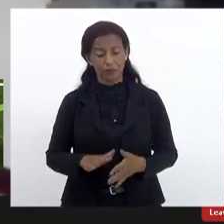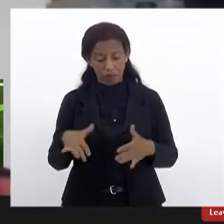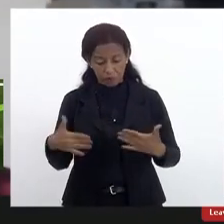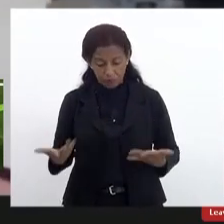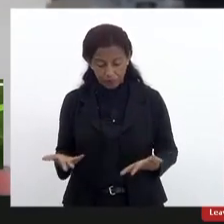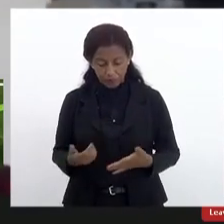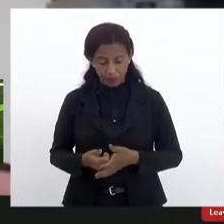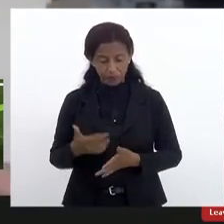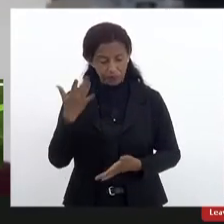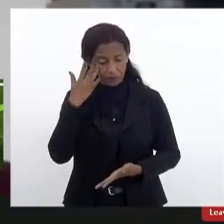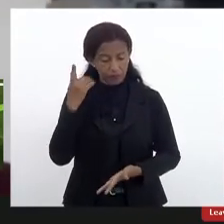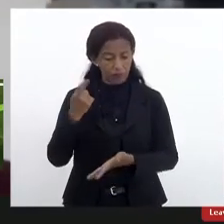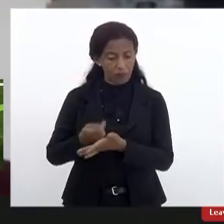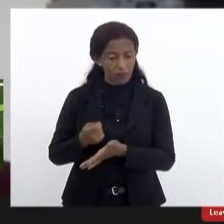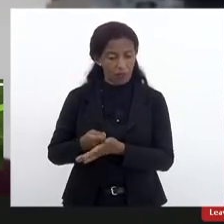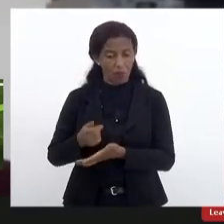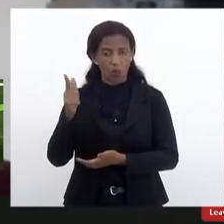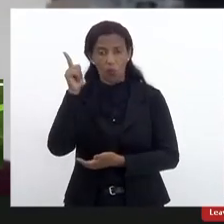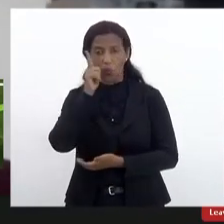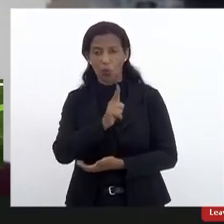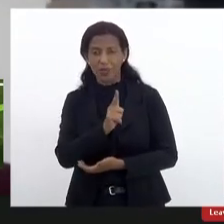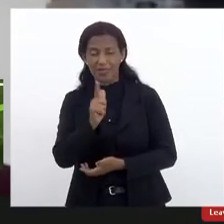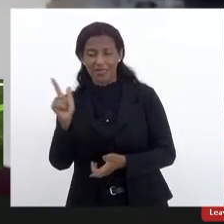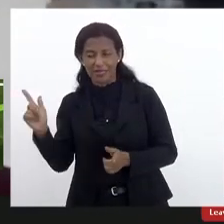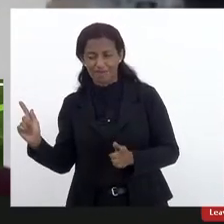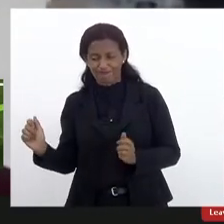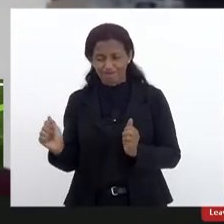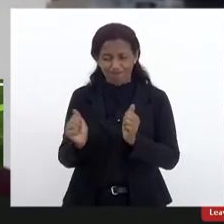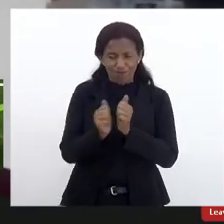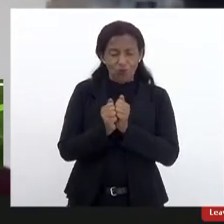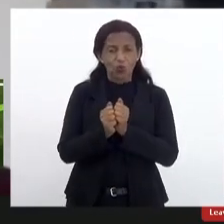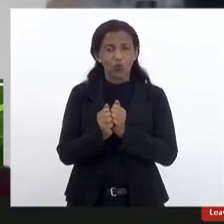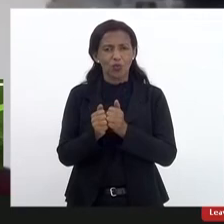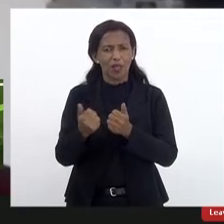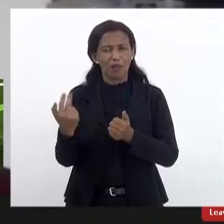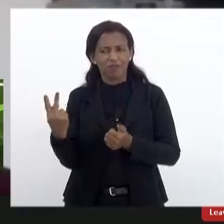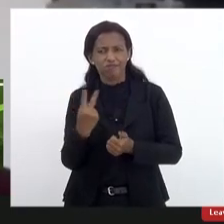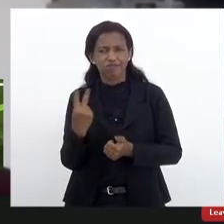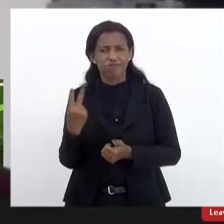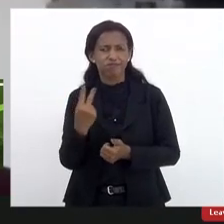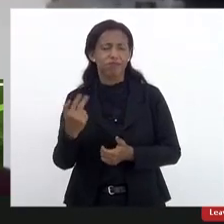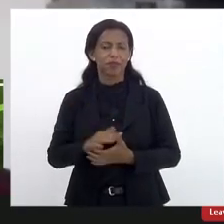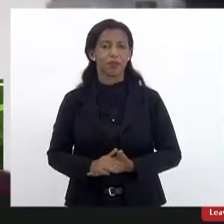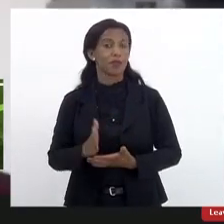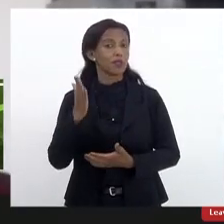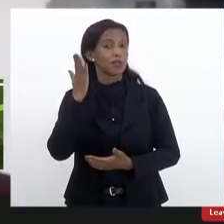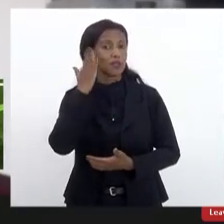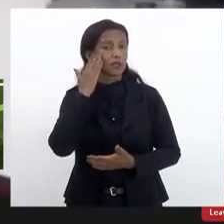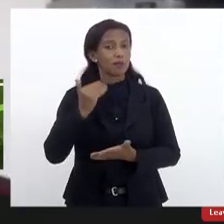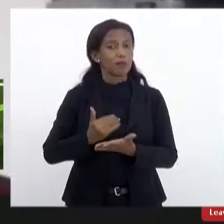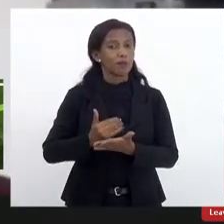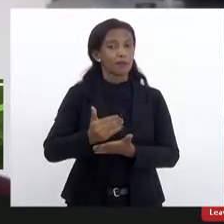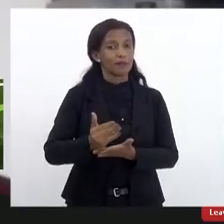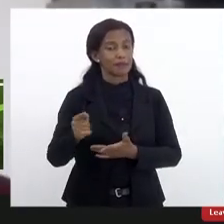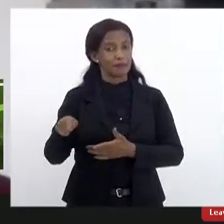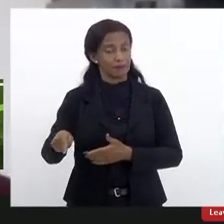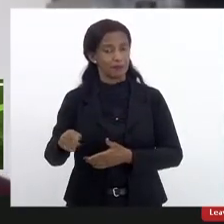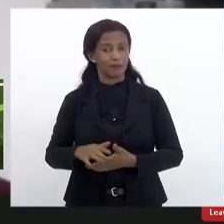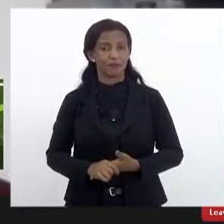tentar conseguir casar essas duas coisas e aí também a partir disso